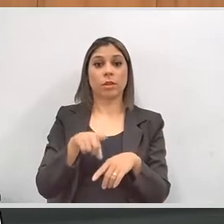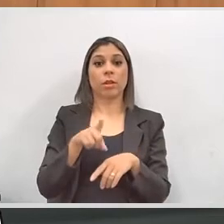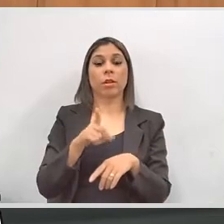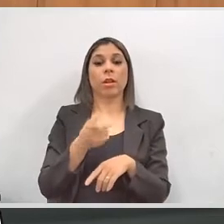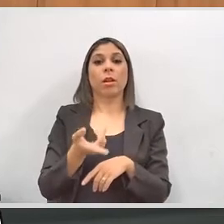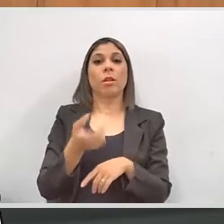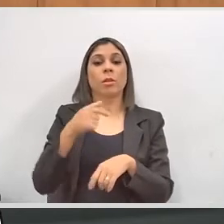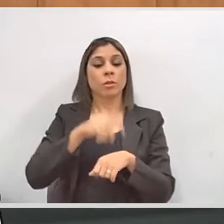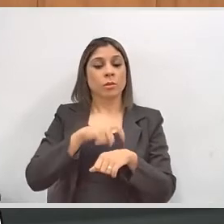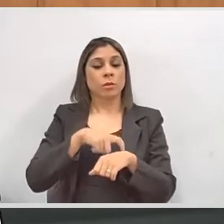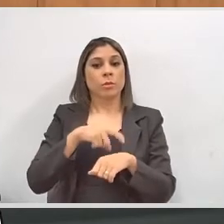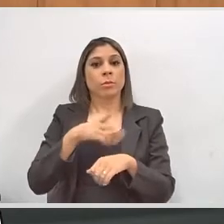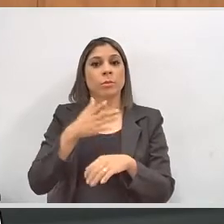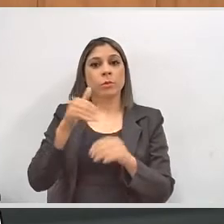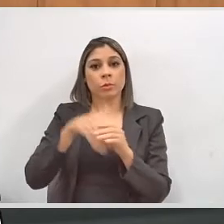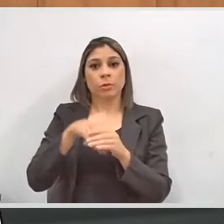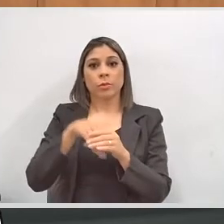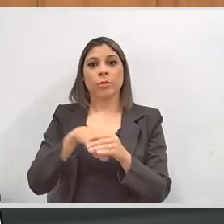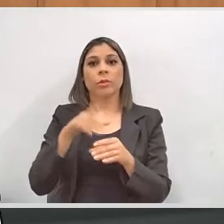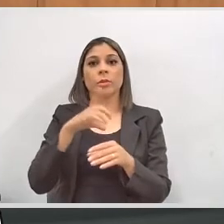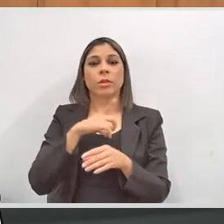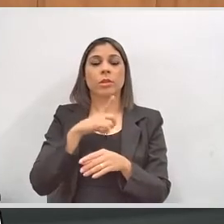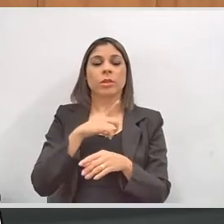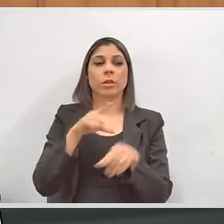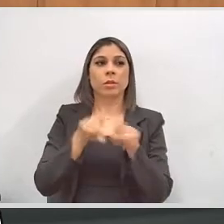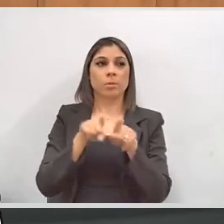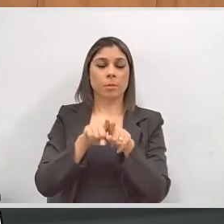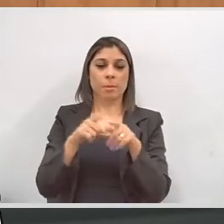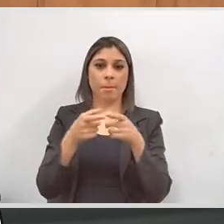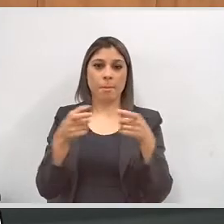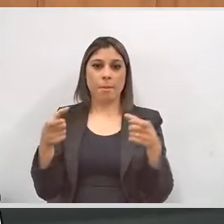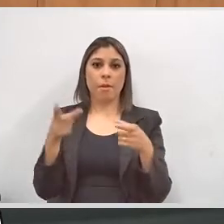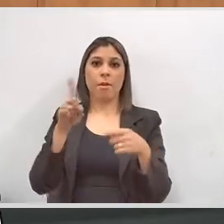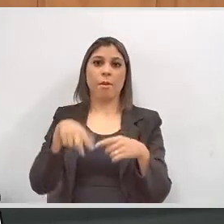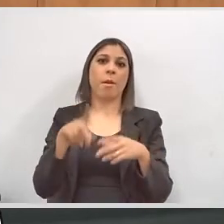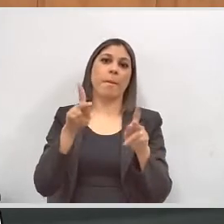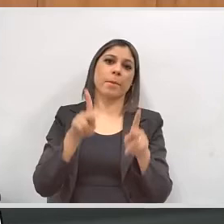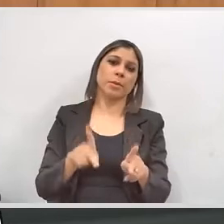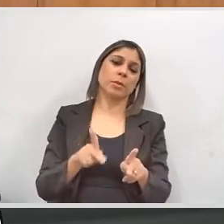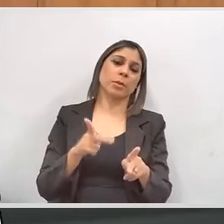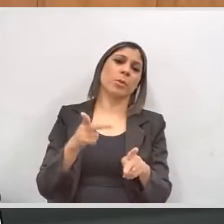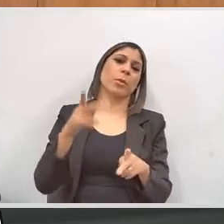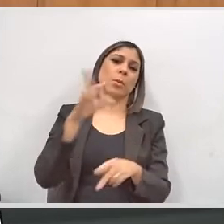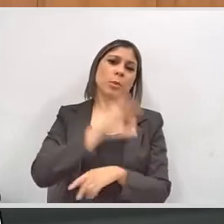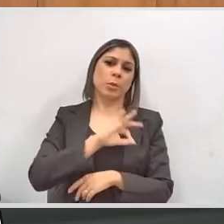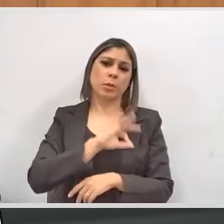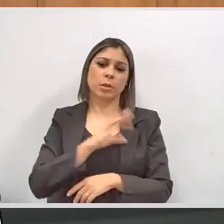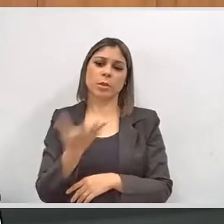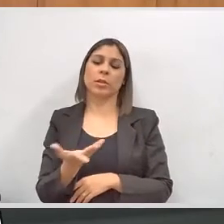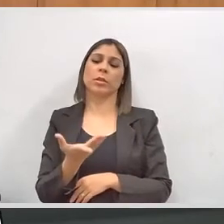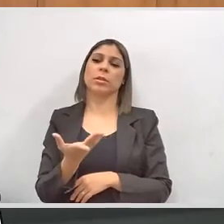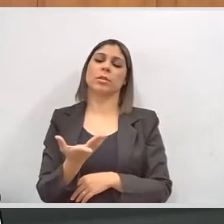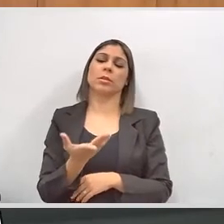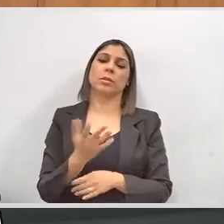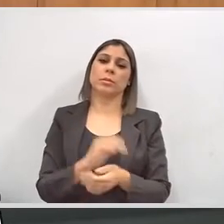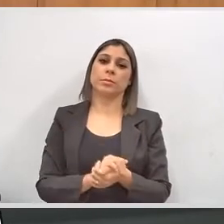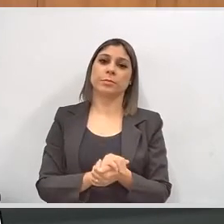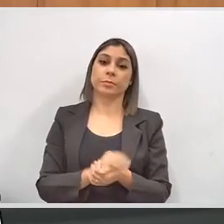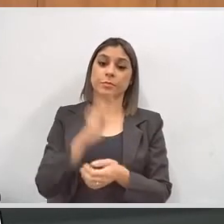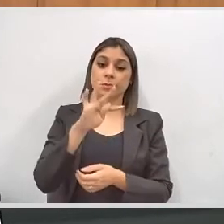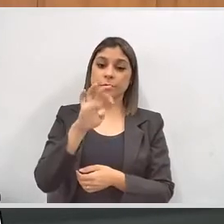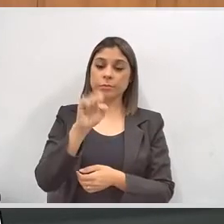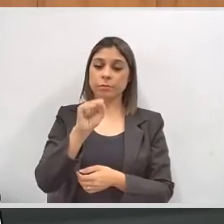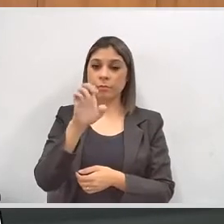para o voto em trânsito, que este ano tem mais, uma oferta ainda maior aos militares e segmentos